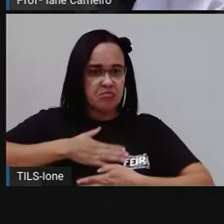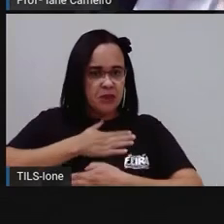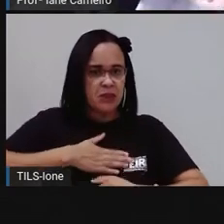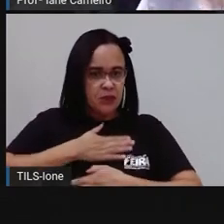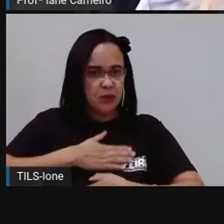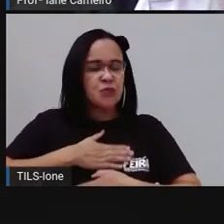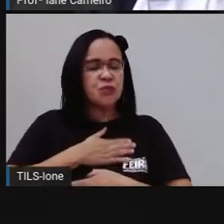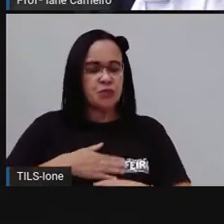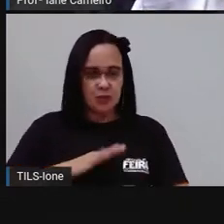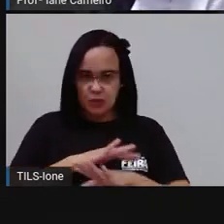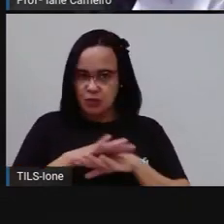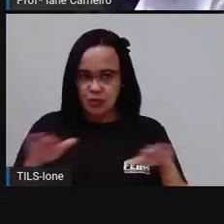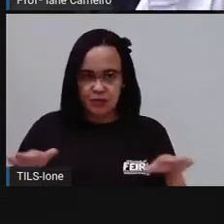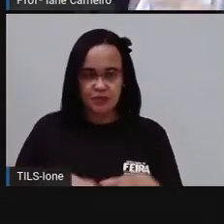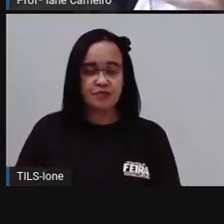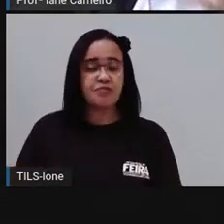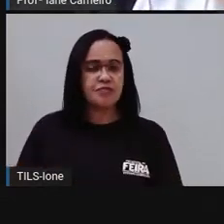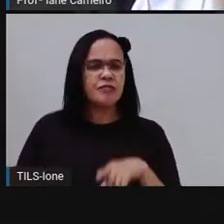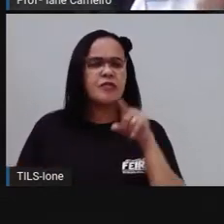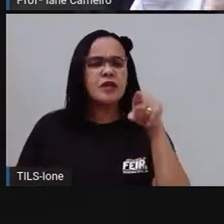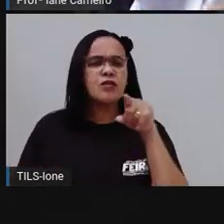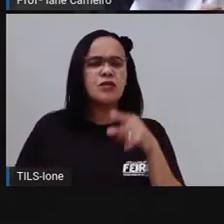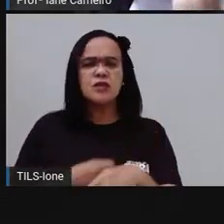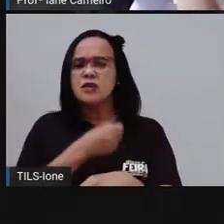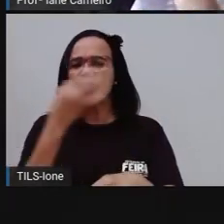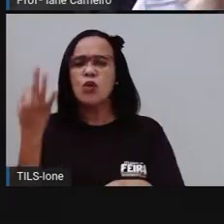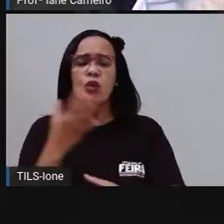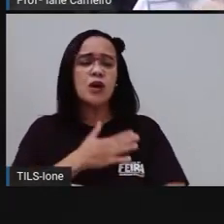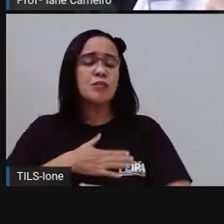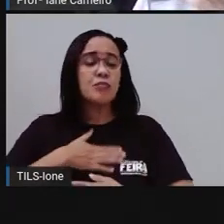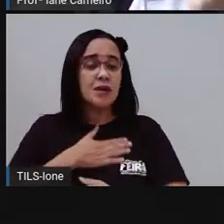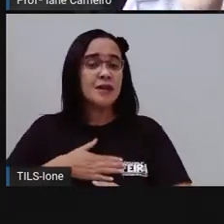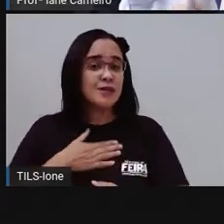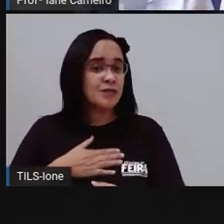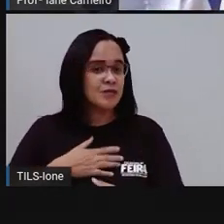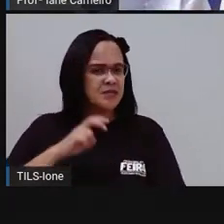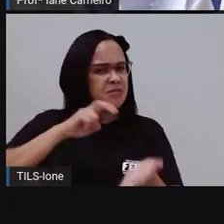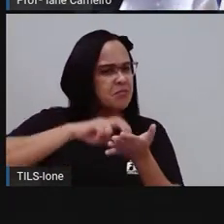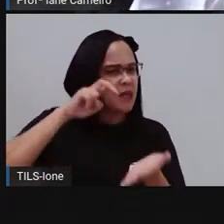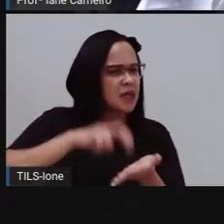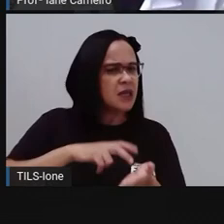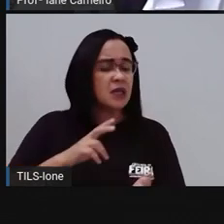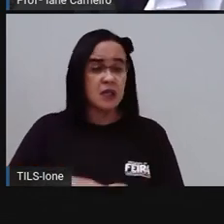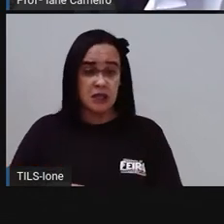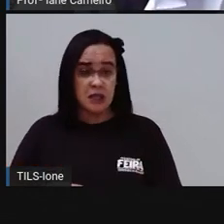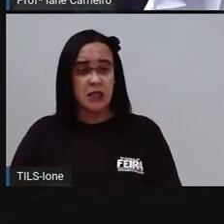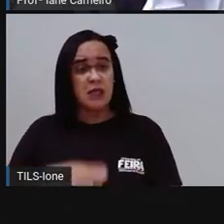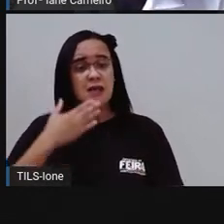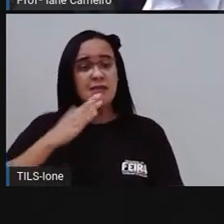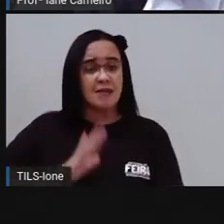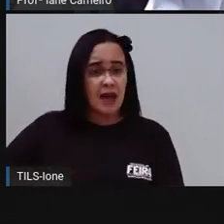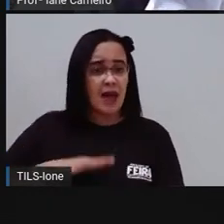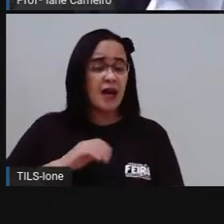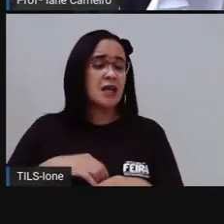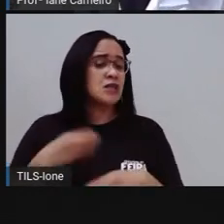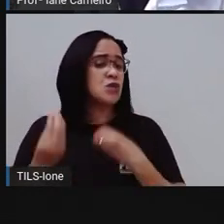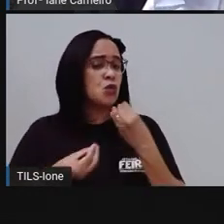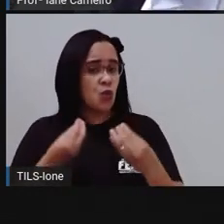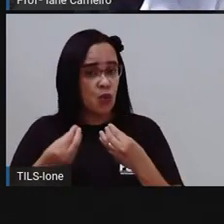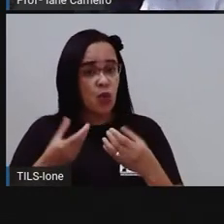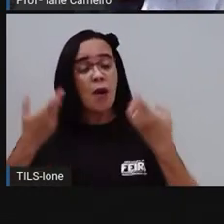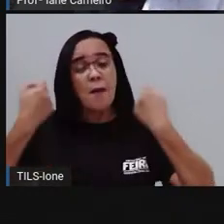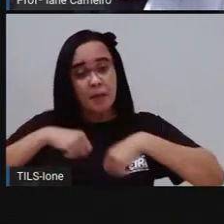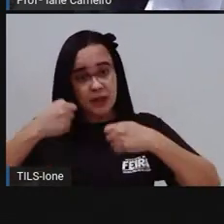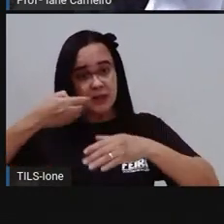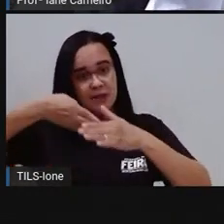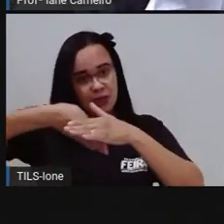pela manhã, quando chega da escola, à noite, três vezes, você toma banho, duas vezes, né? Então, sempre manter esse hábito de